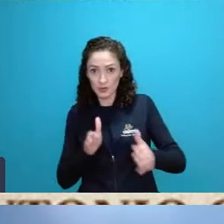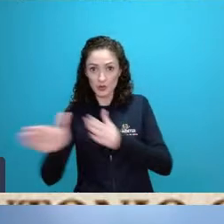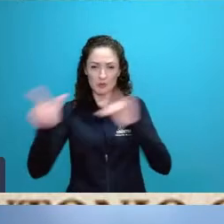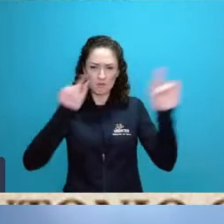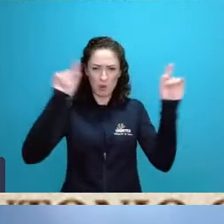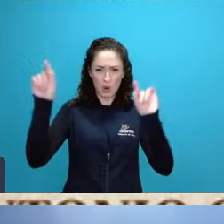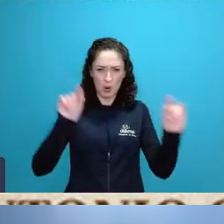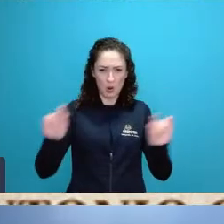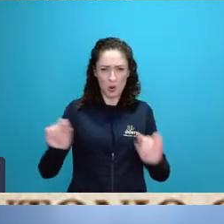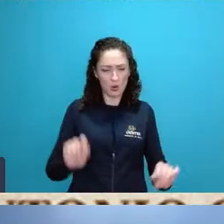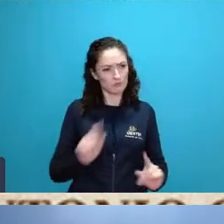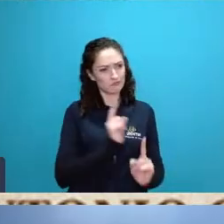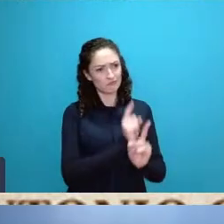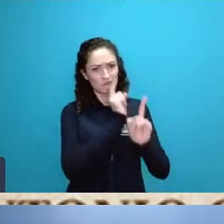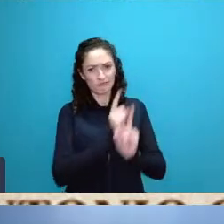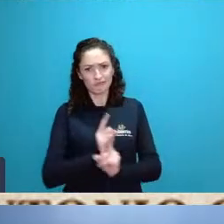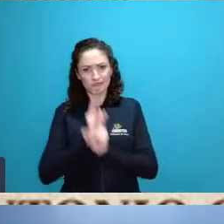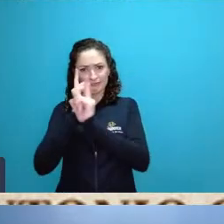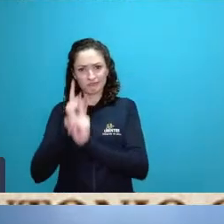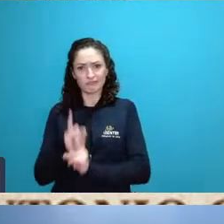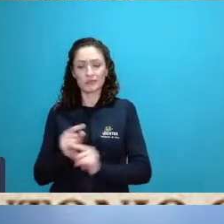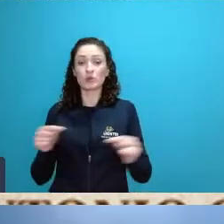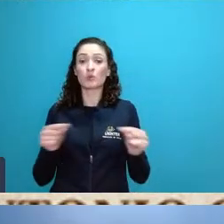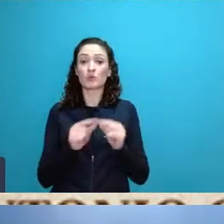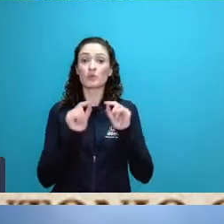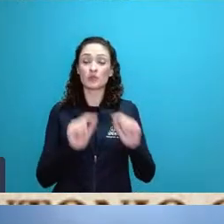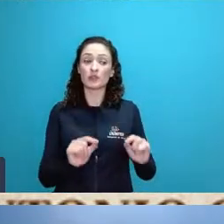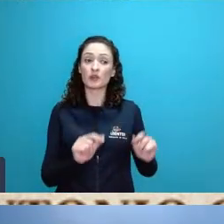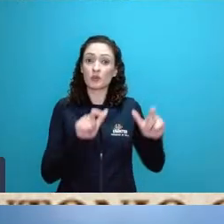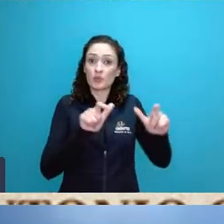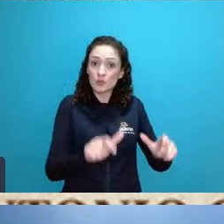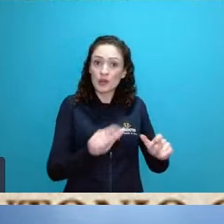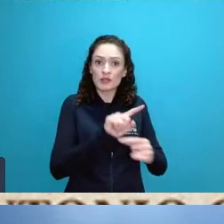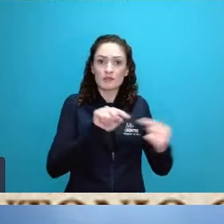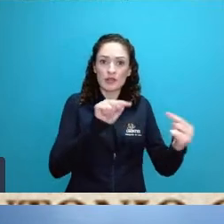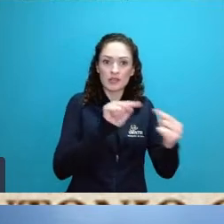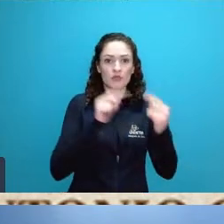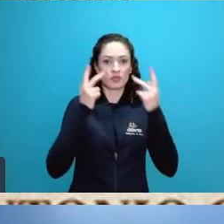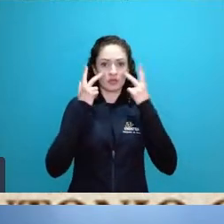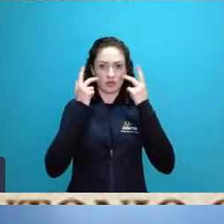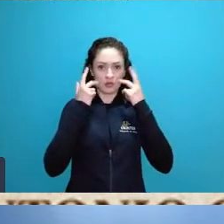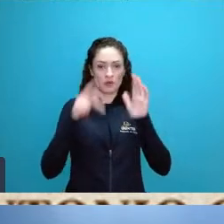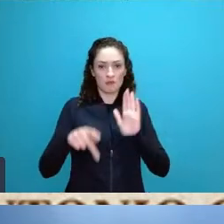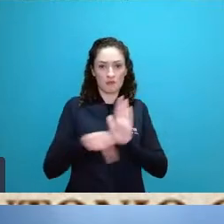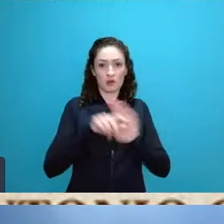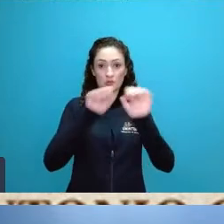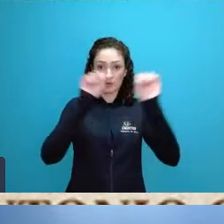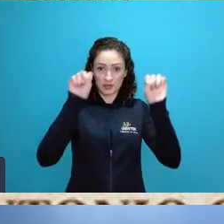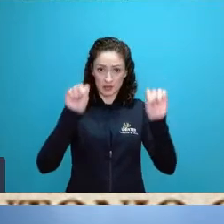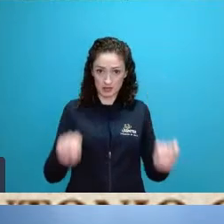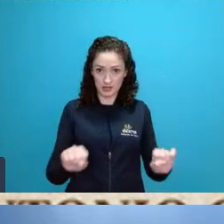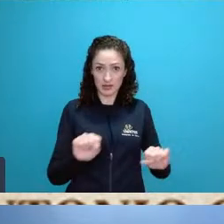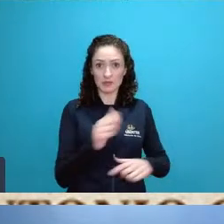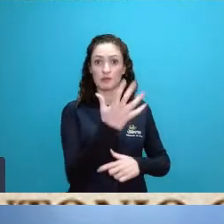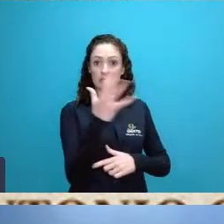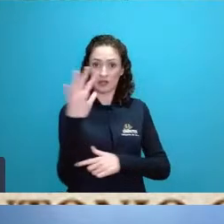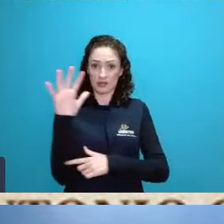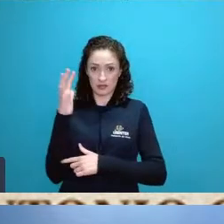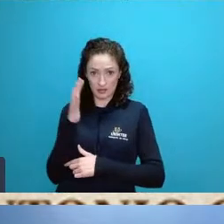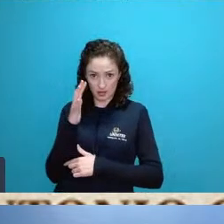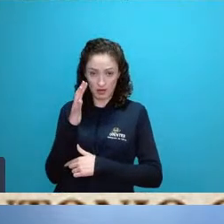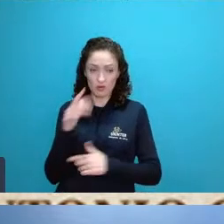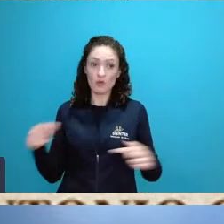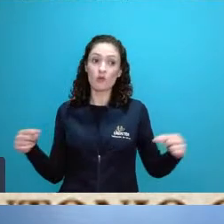recorte espacial natural de um sistema ambiental ela transcende para uma